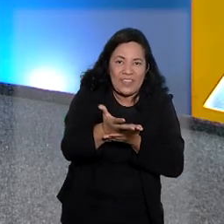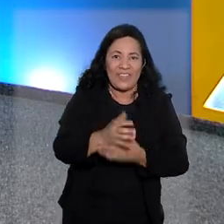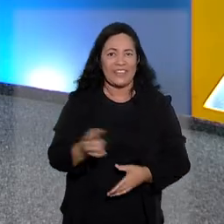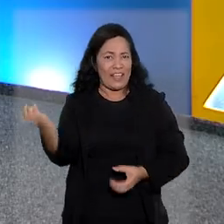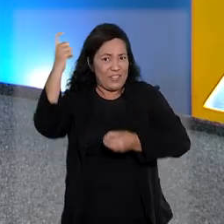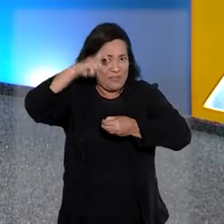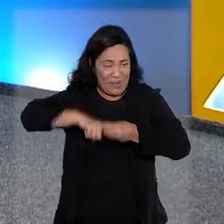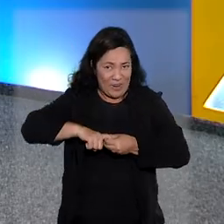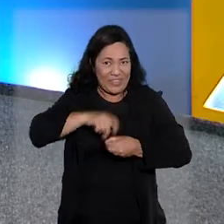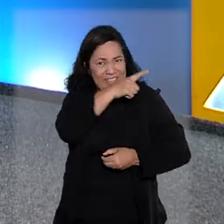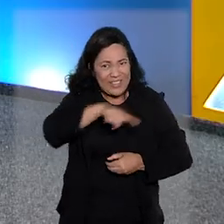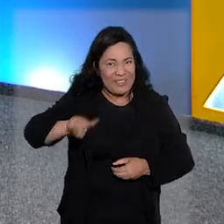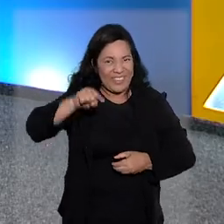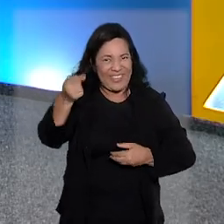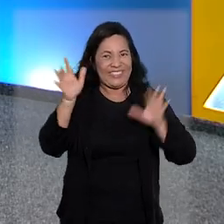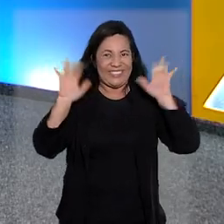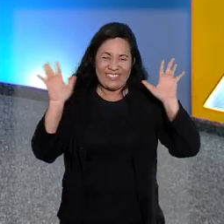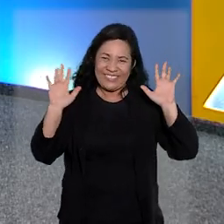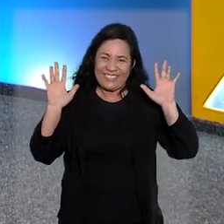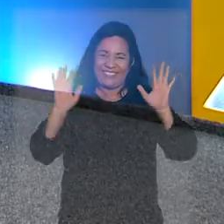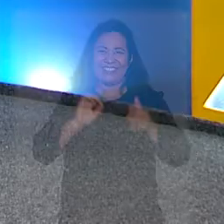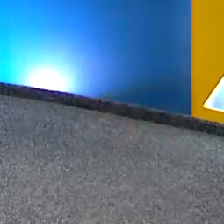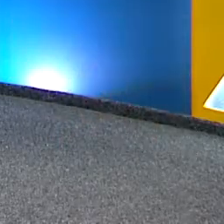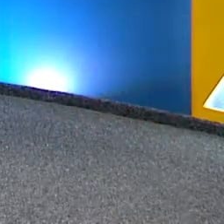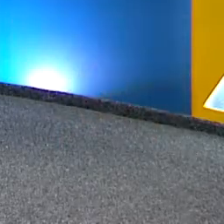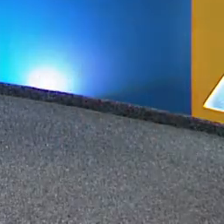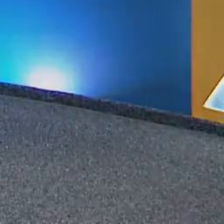A gente volta semana que vem. Tchau!